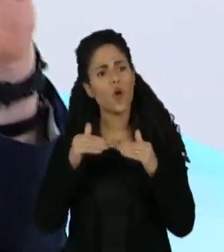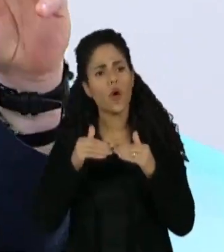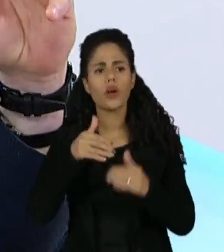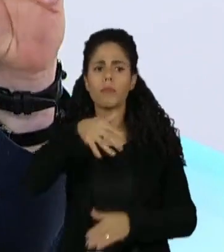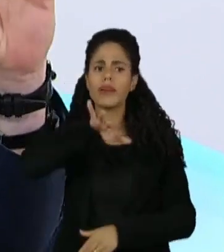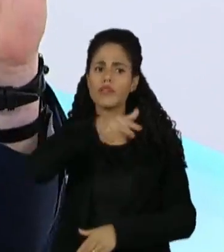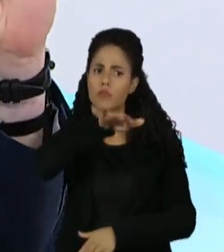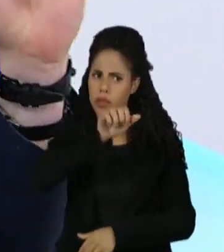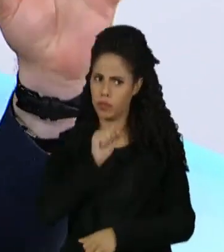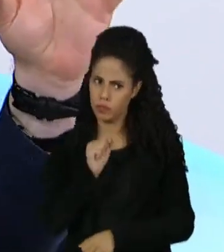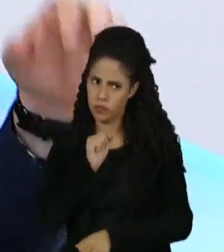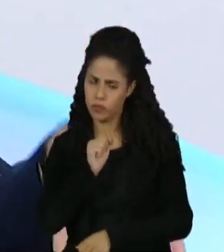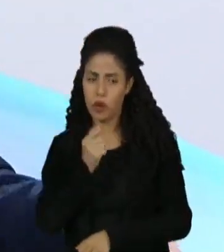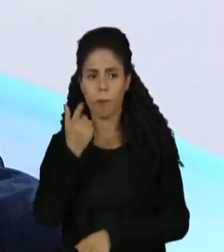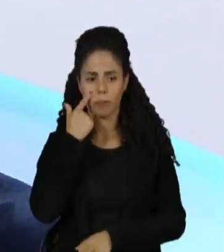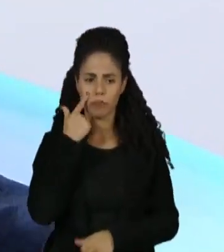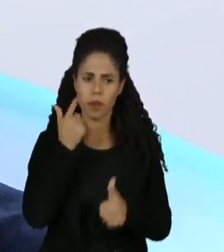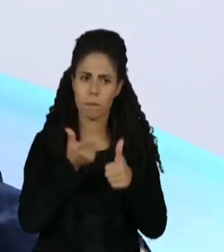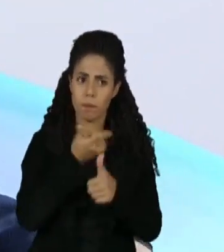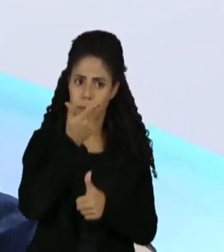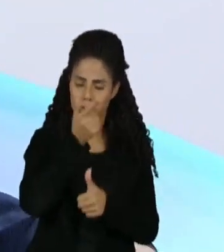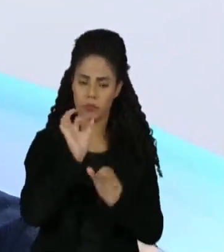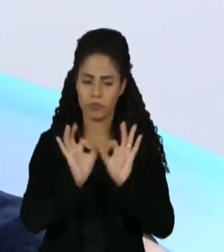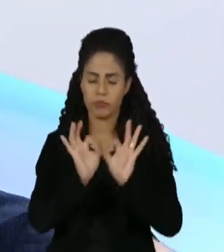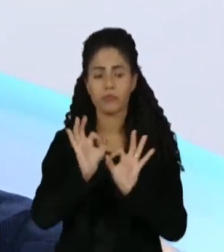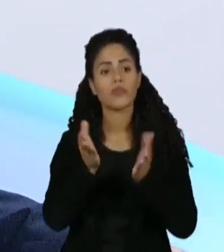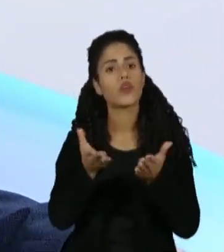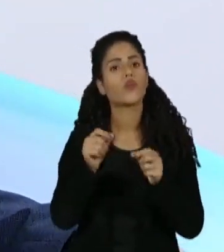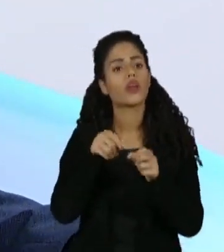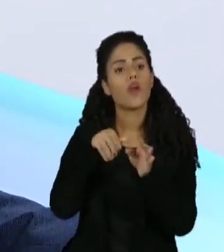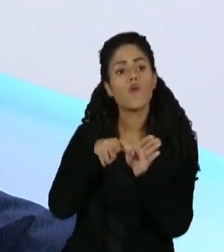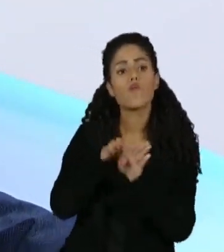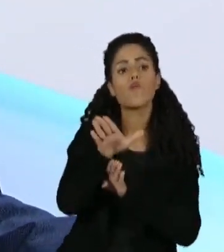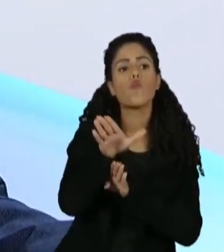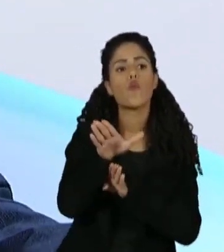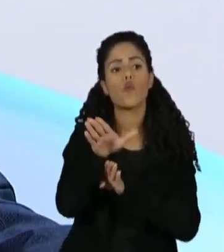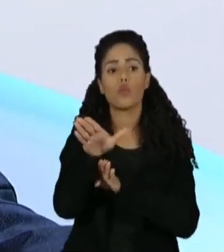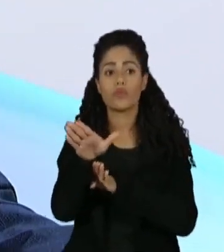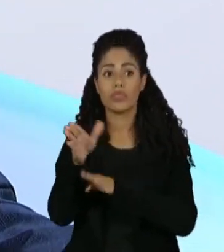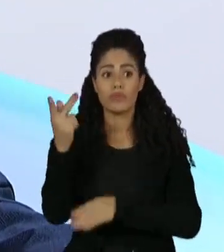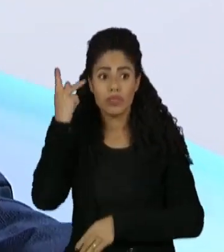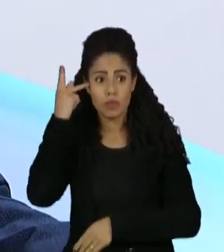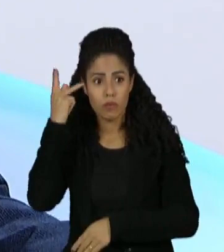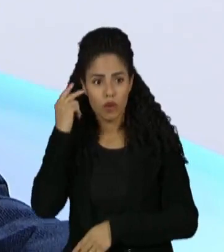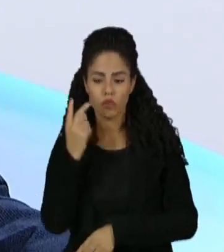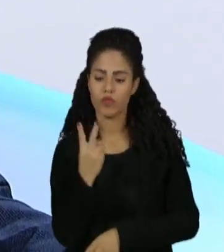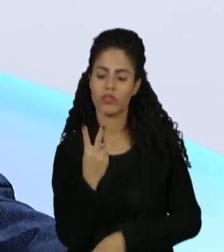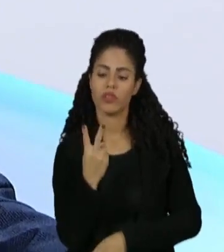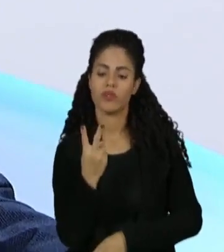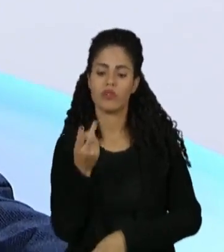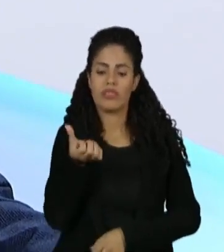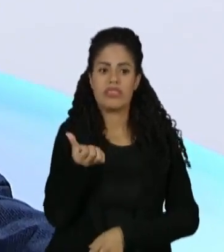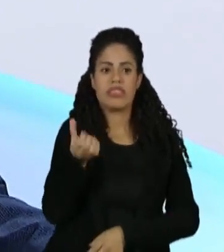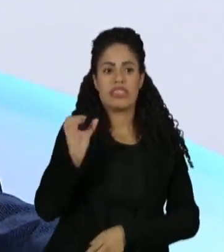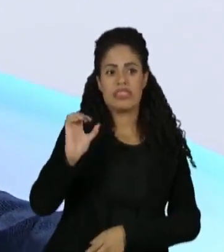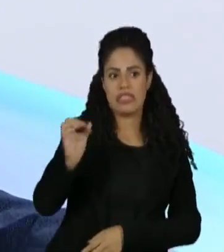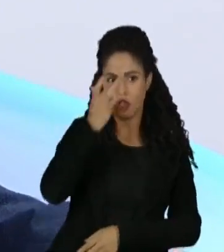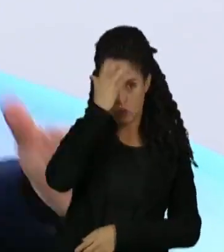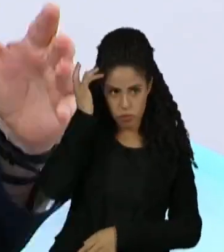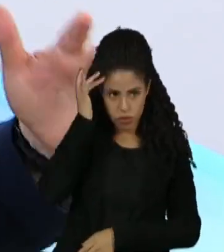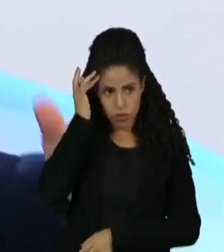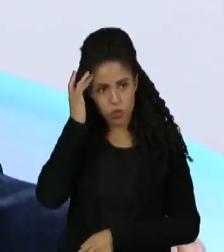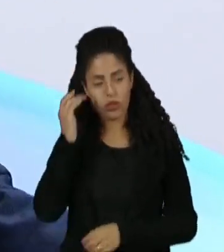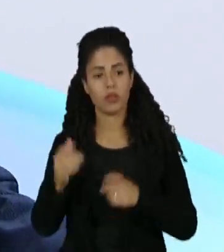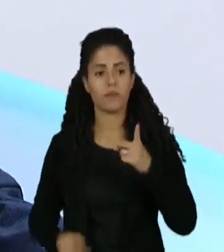Luiz. Deixa eu te colocar aqui primeiro um ajuste. O Conselho de São Paulo é formado por 260 conselheiros, 160 vitalícios e 100